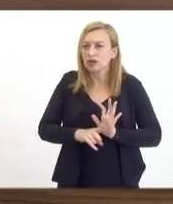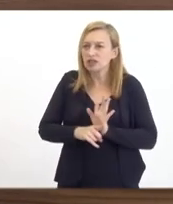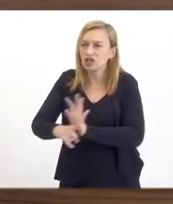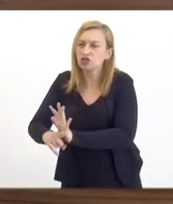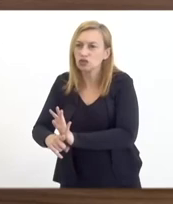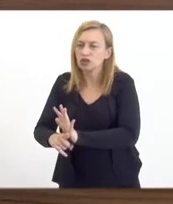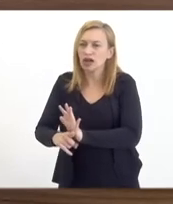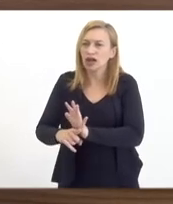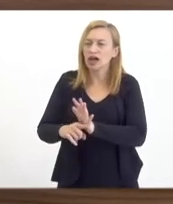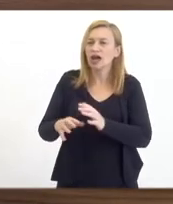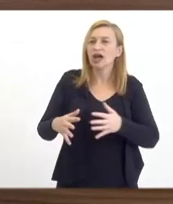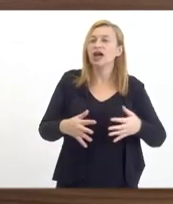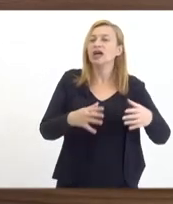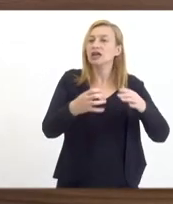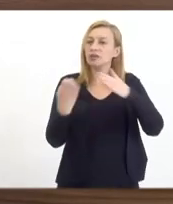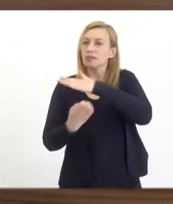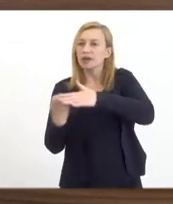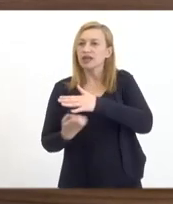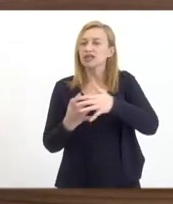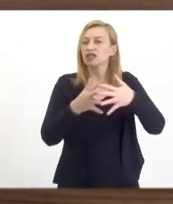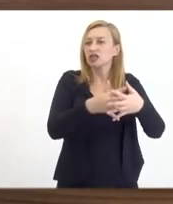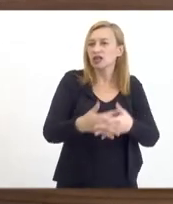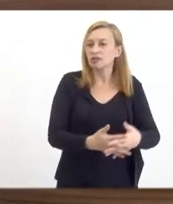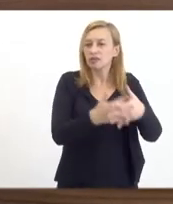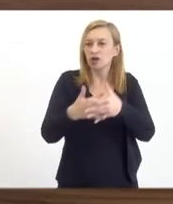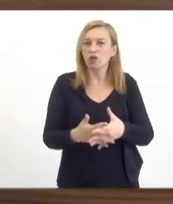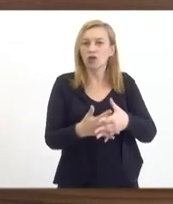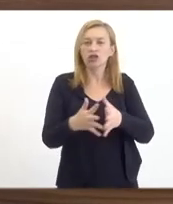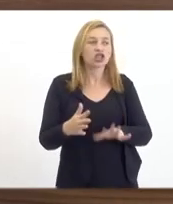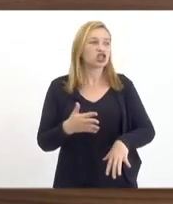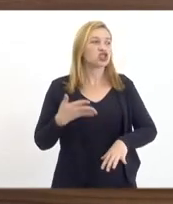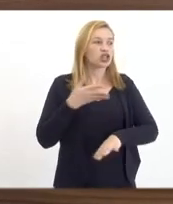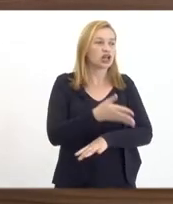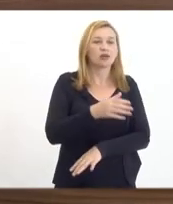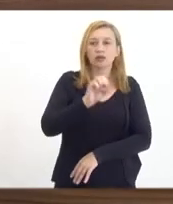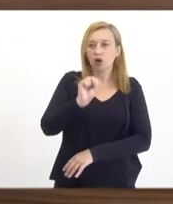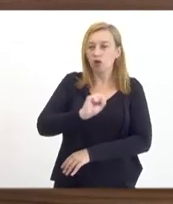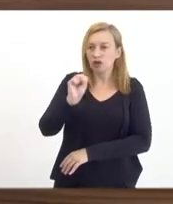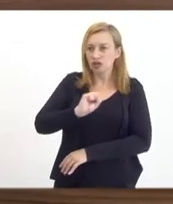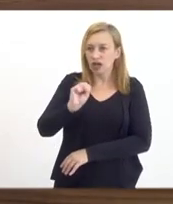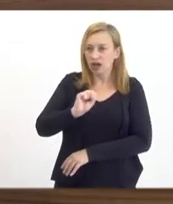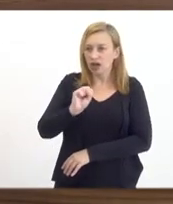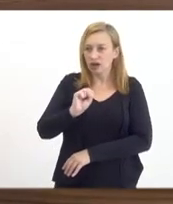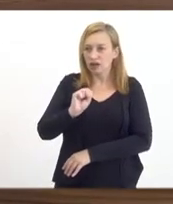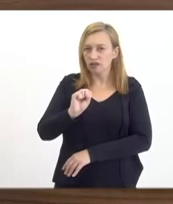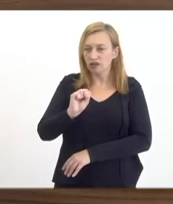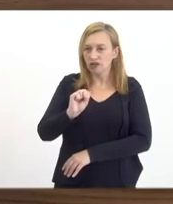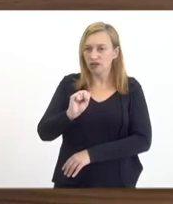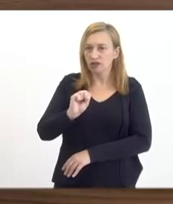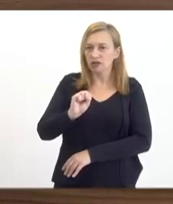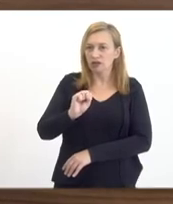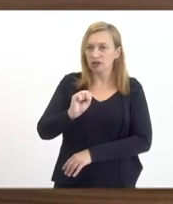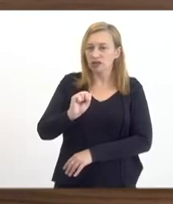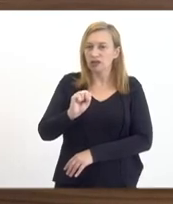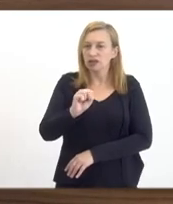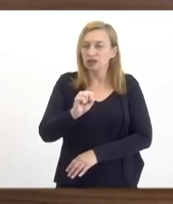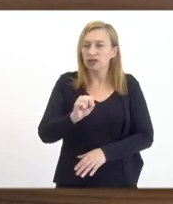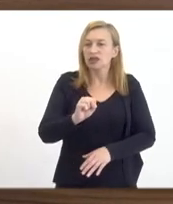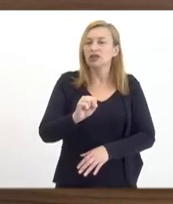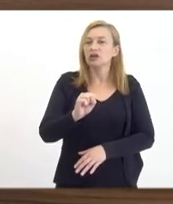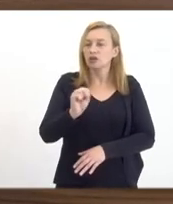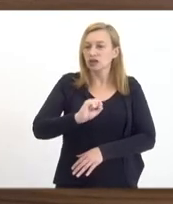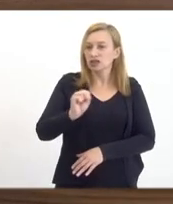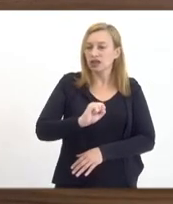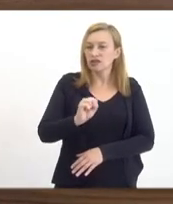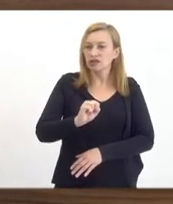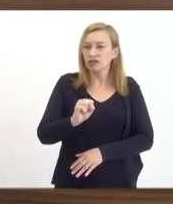chegamos ao ponto de ocuparmos a oitava posição no ranking de roubo de carga entre o eixo